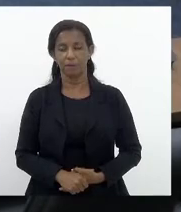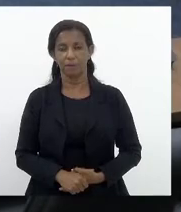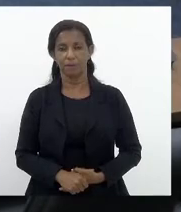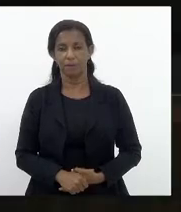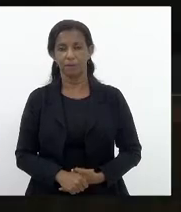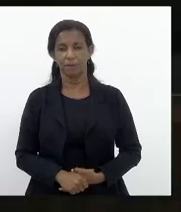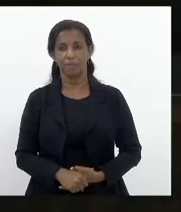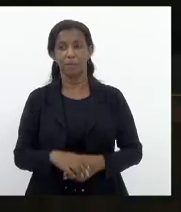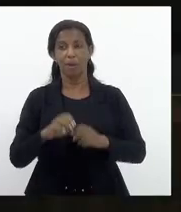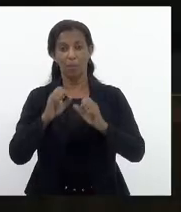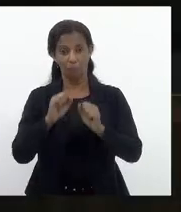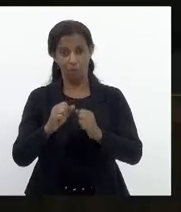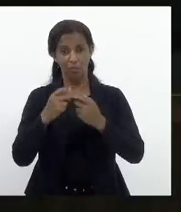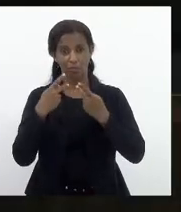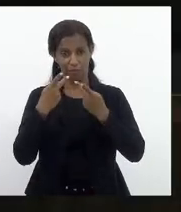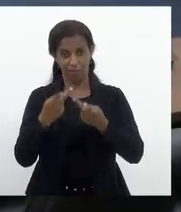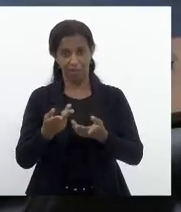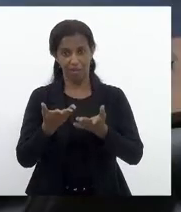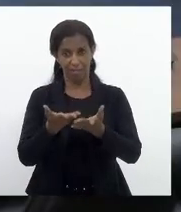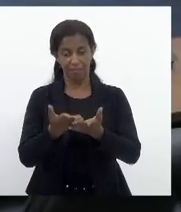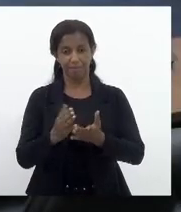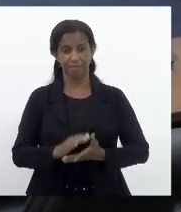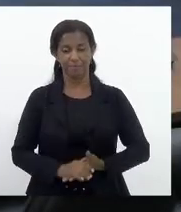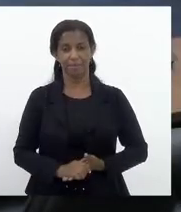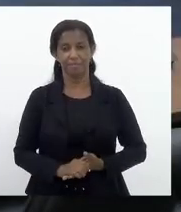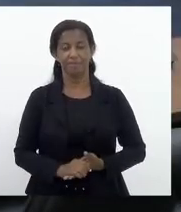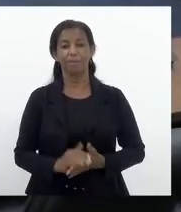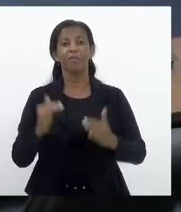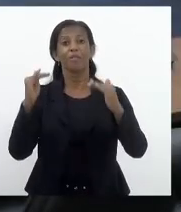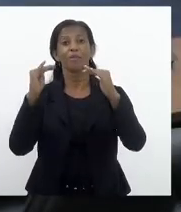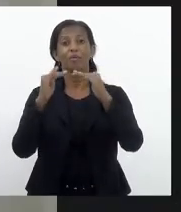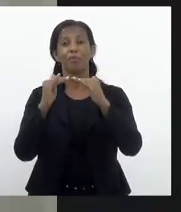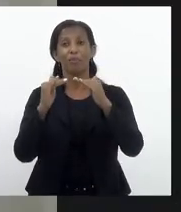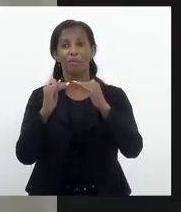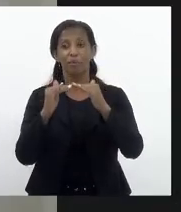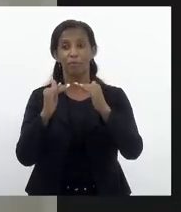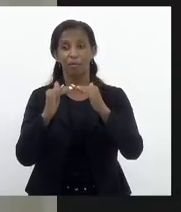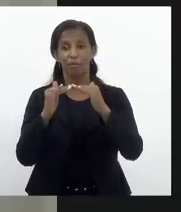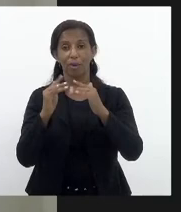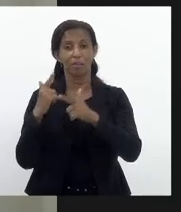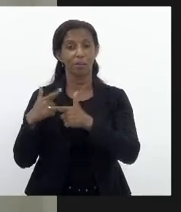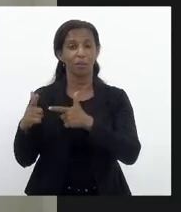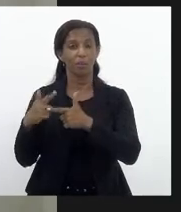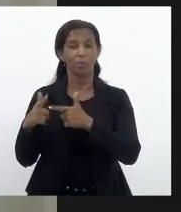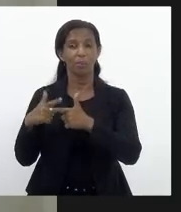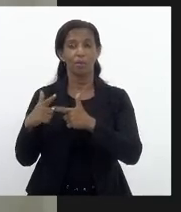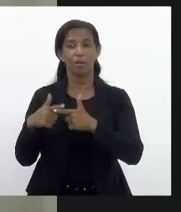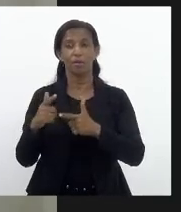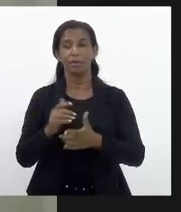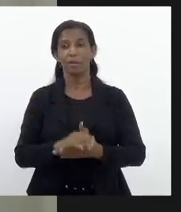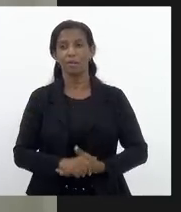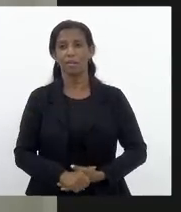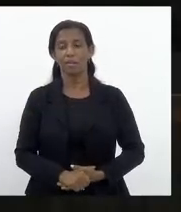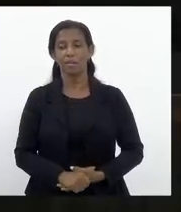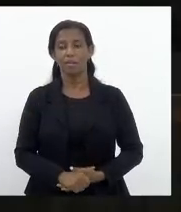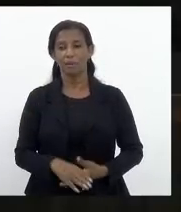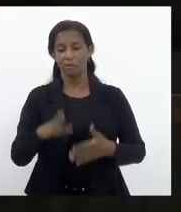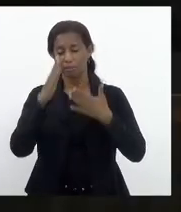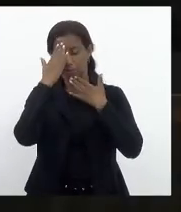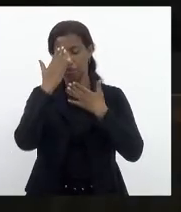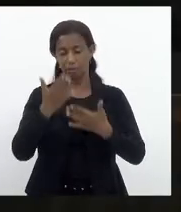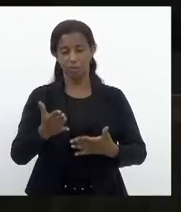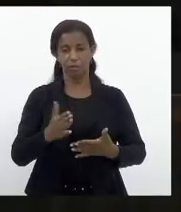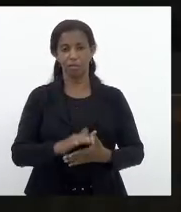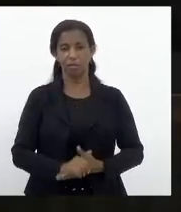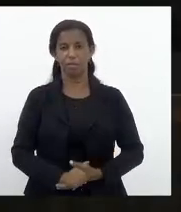Pode falar agora, deputado Bebeto? Favorável, favorável, mas eu dei um probleminha aqui no... Obrigada. Deputado.